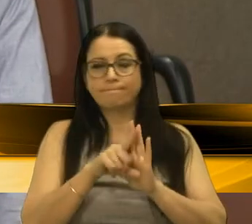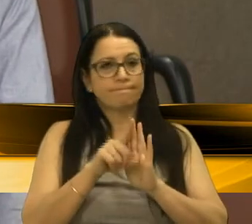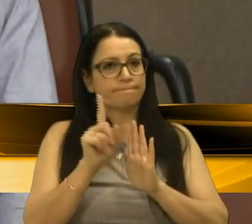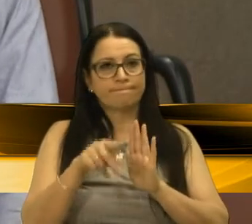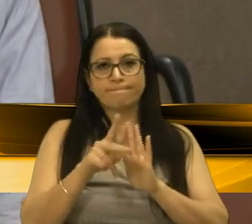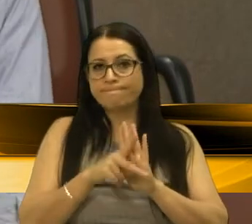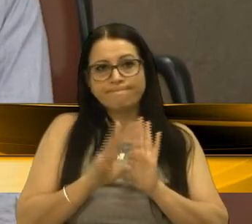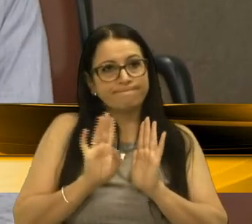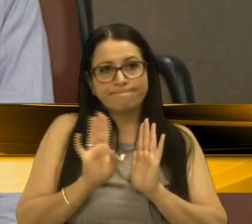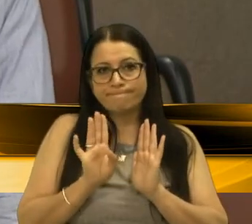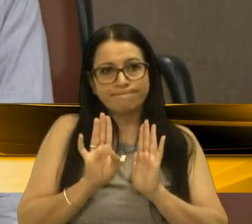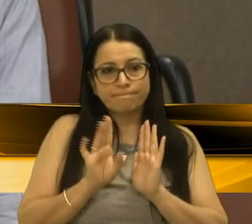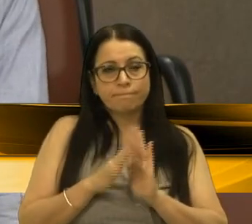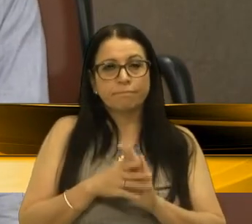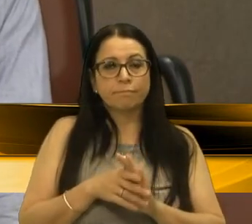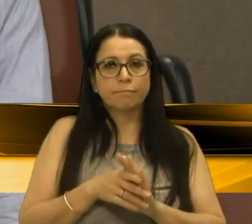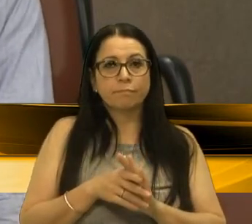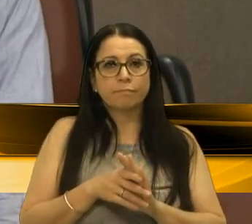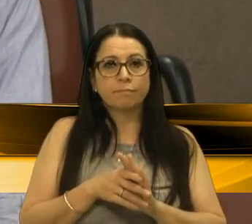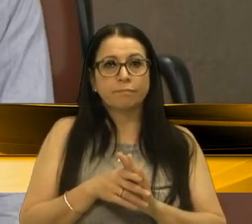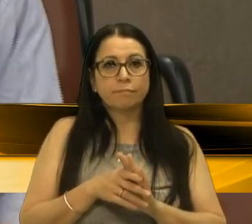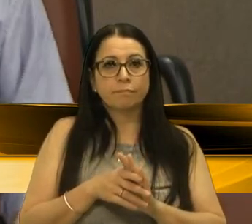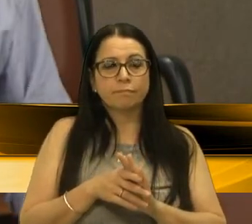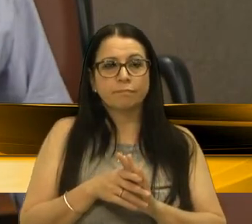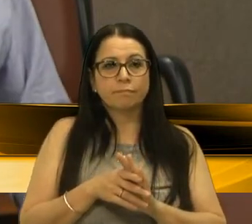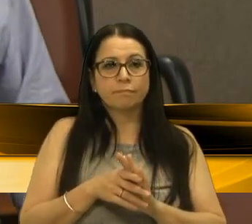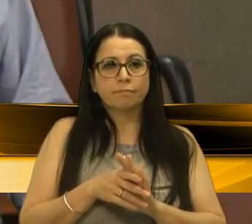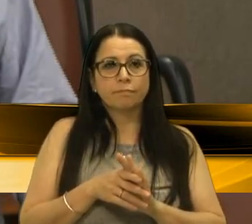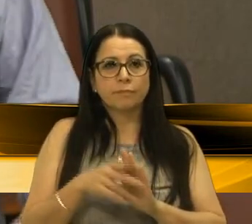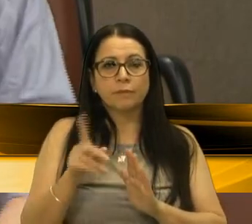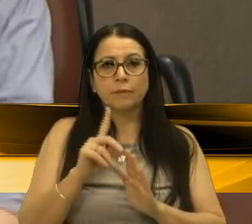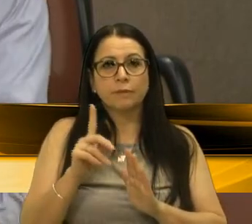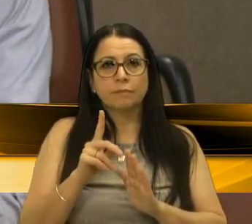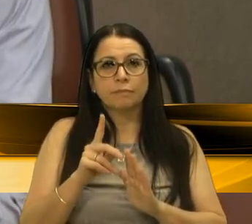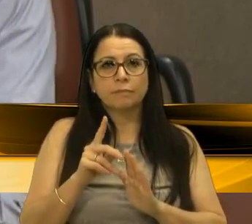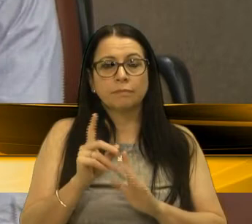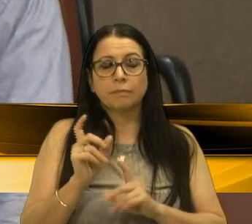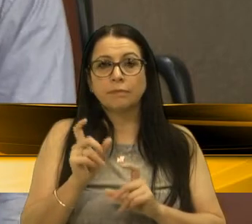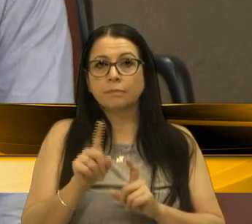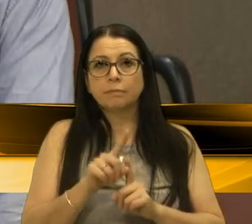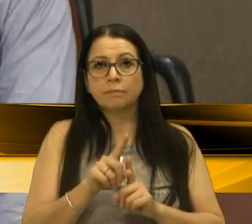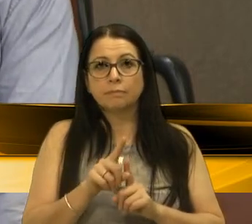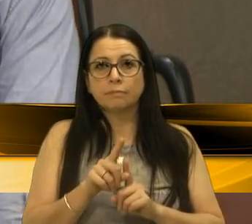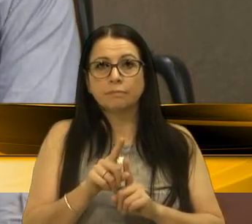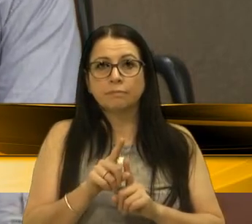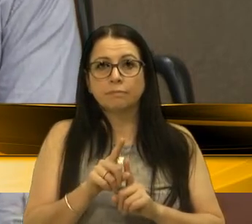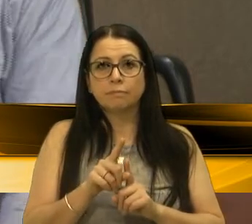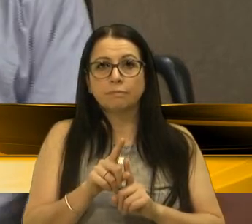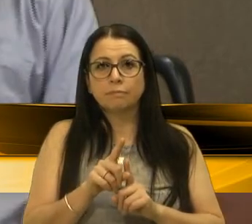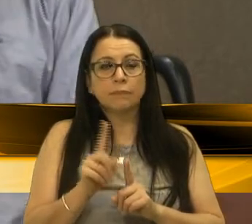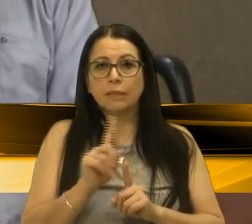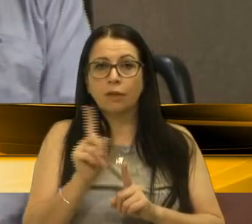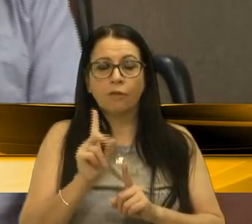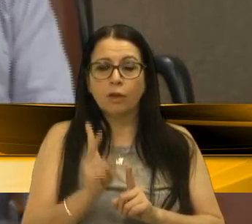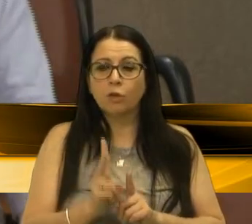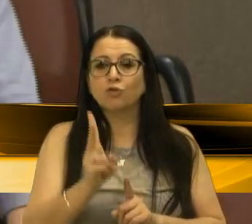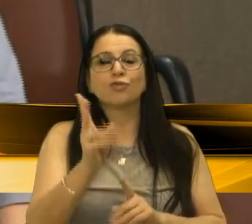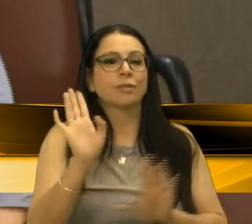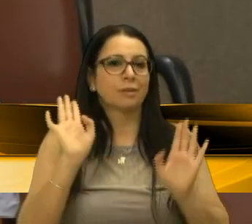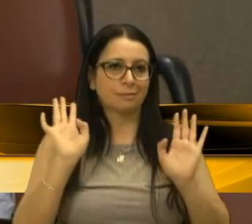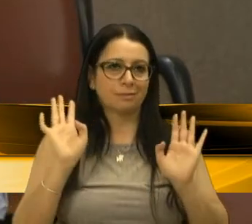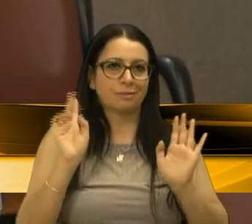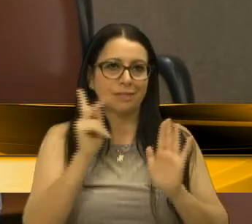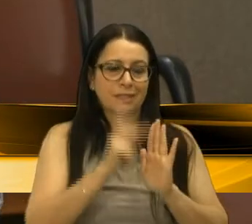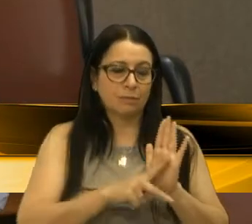projeto que lá, a palavra não quer dizer ofensiva, a vereadora Gladys, mas ele não vai prosperar, é um